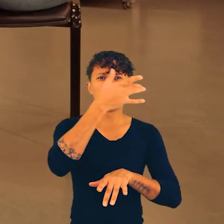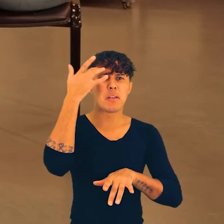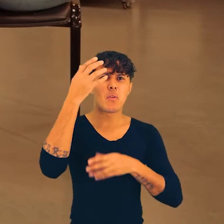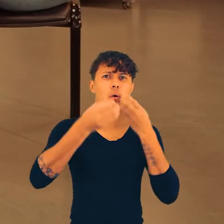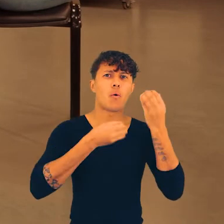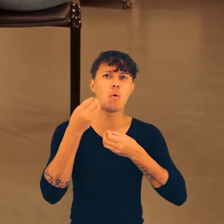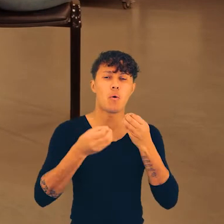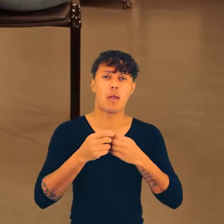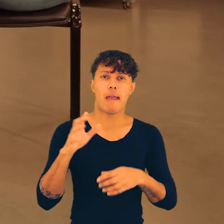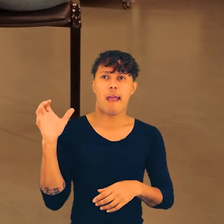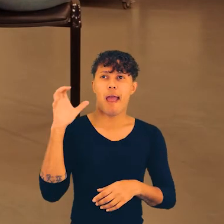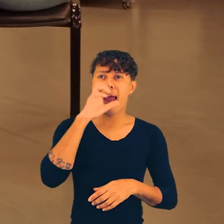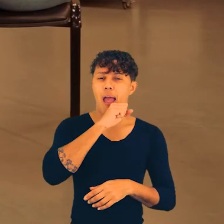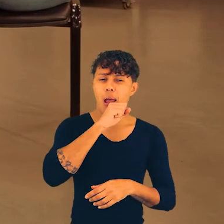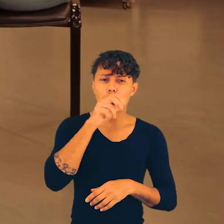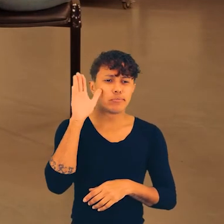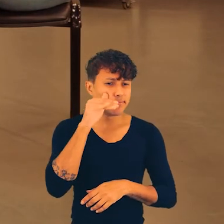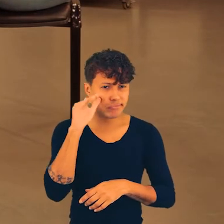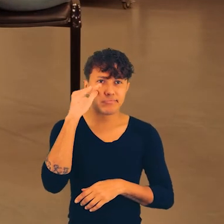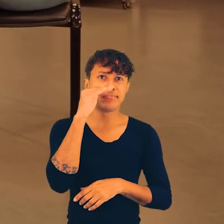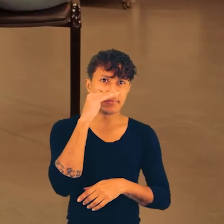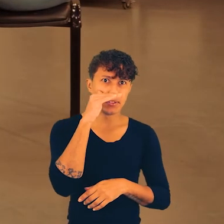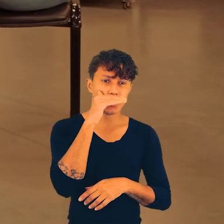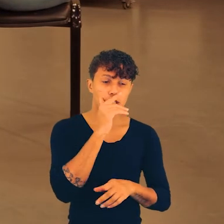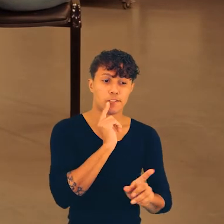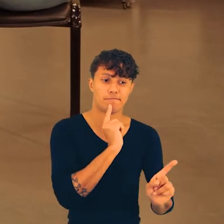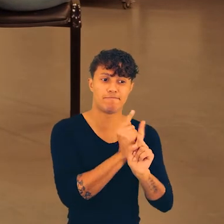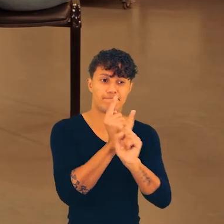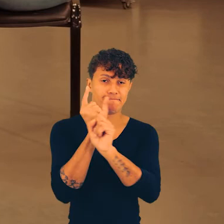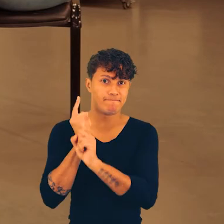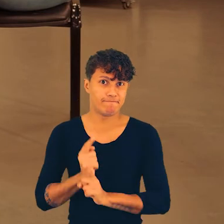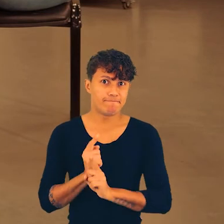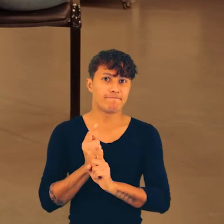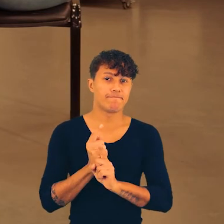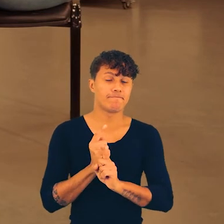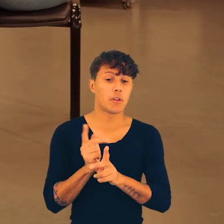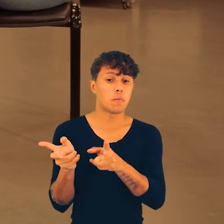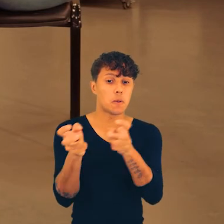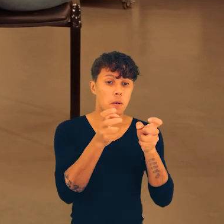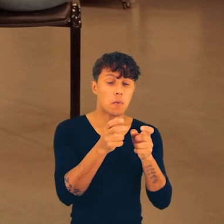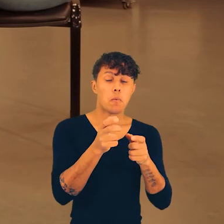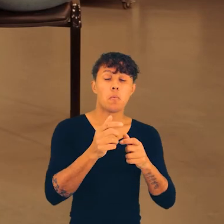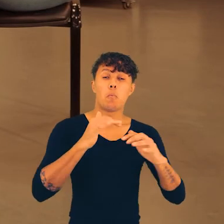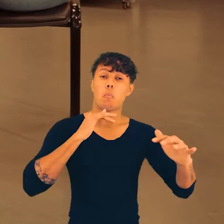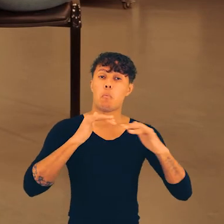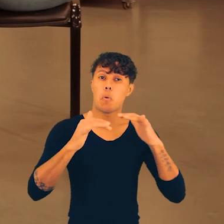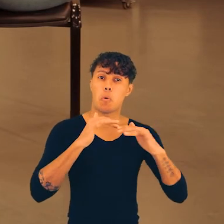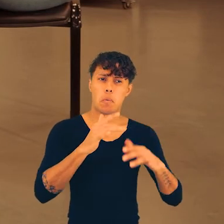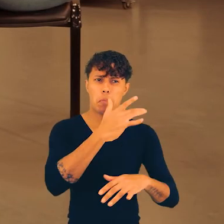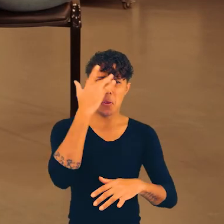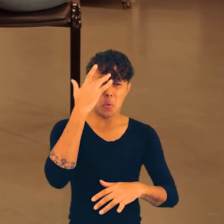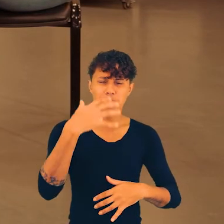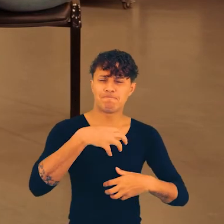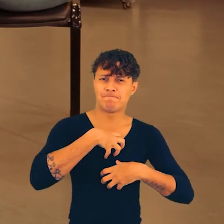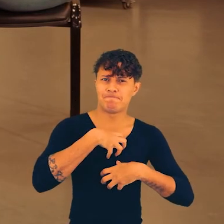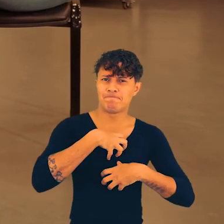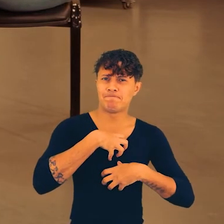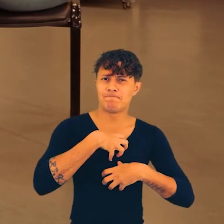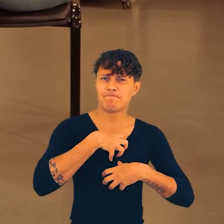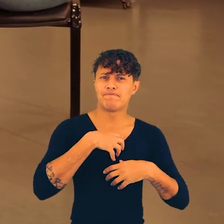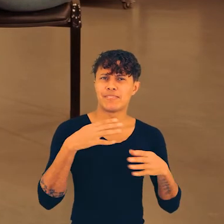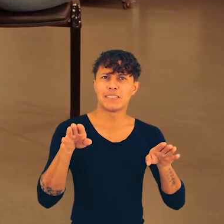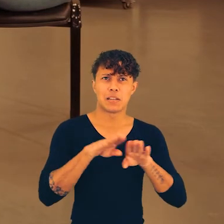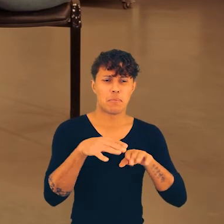E também conscientizar as pessoas. Então, talvez um giro rápido na rede ajude a identificar algum movimento que faça